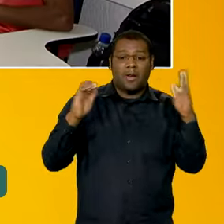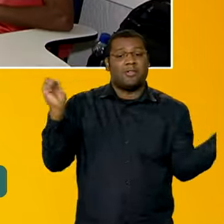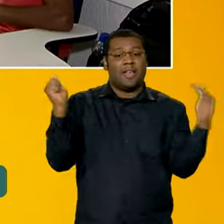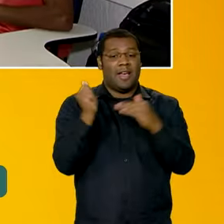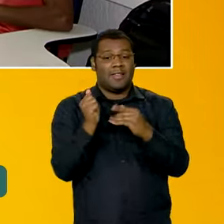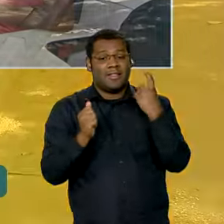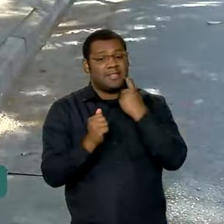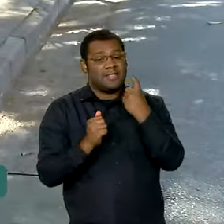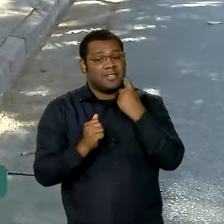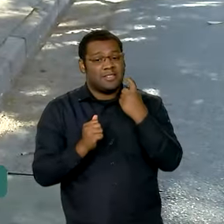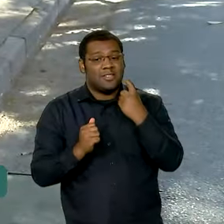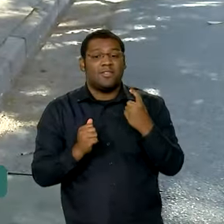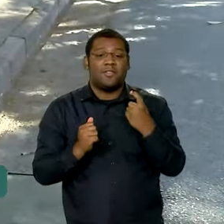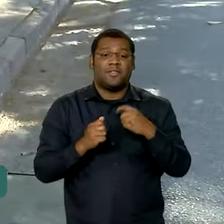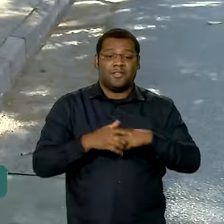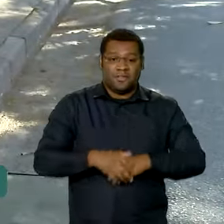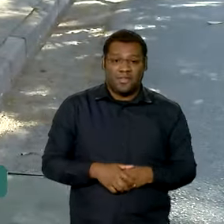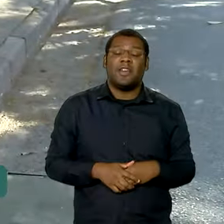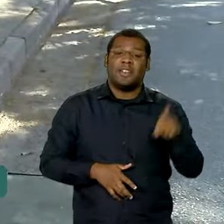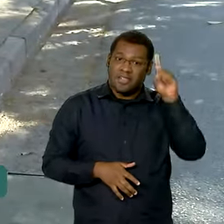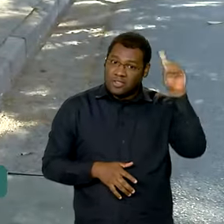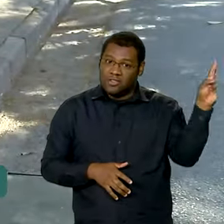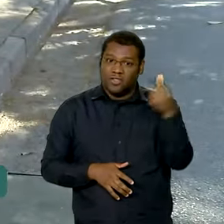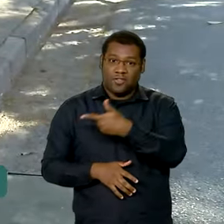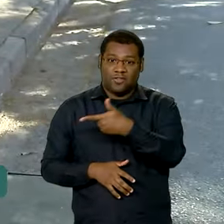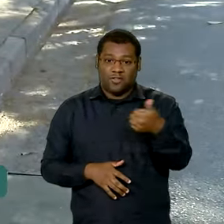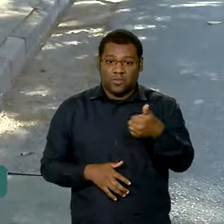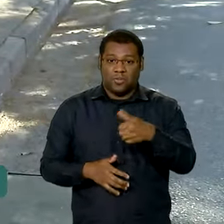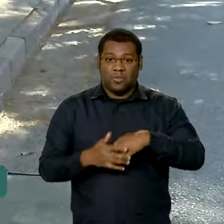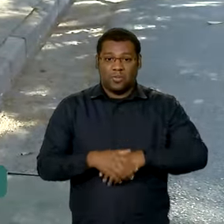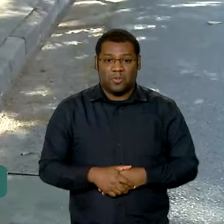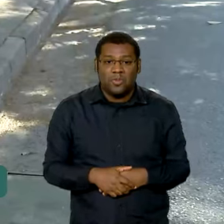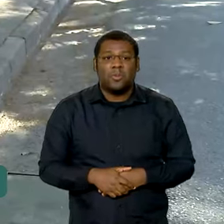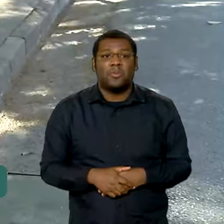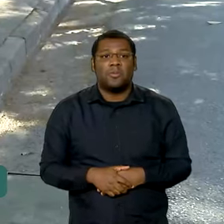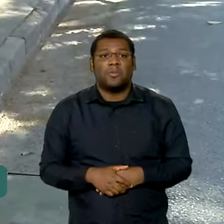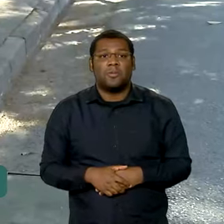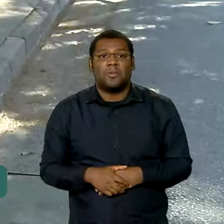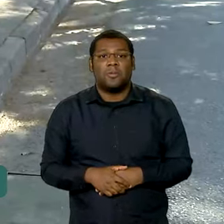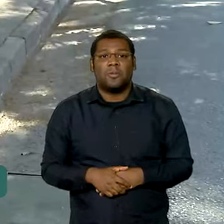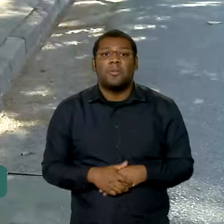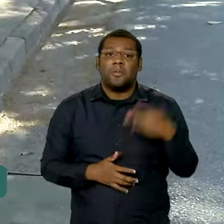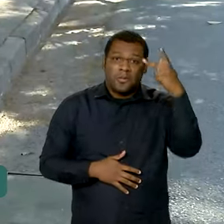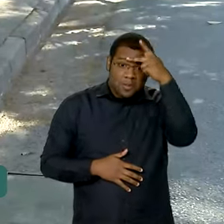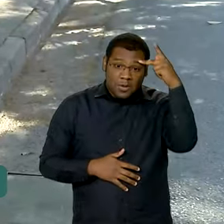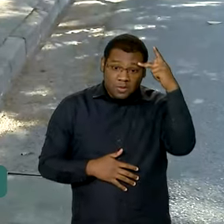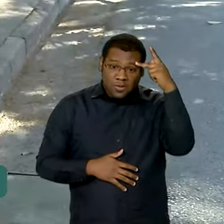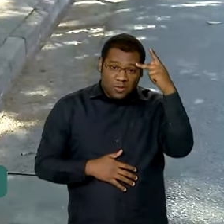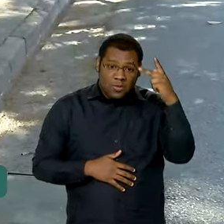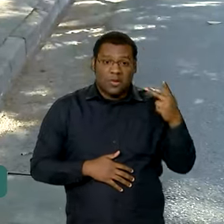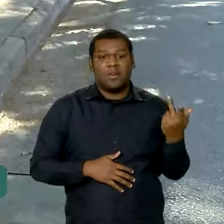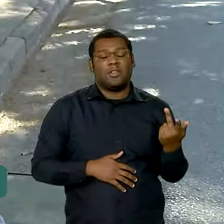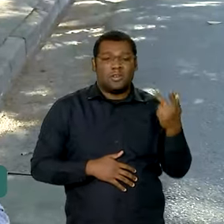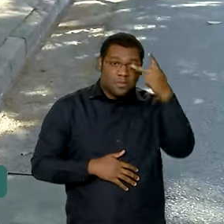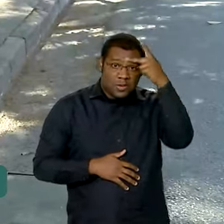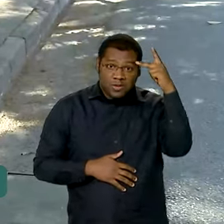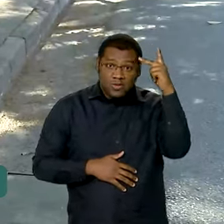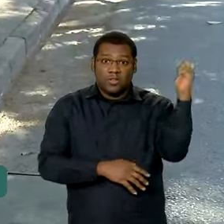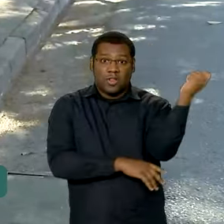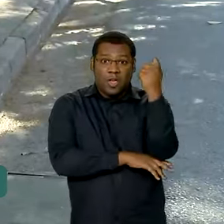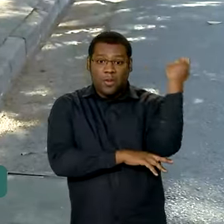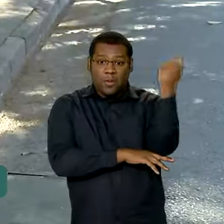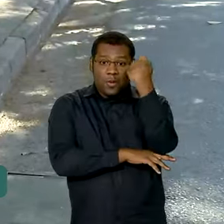dessa semana, dia 21. Além disso, todos os candidatos moradores do Rio Grande do Sul são